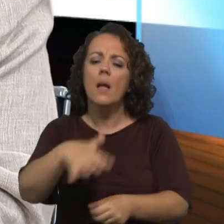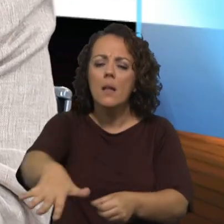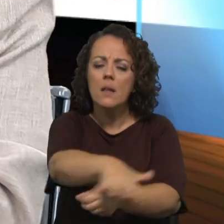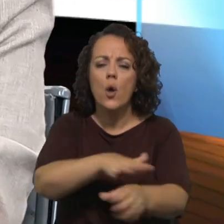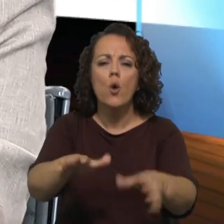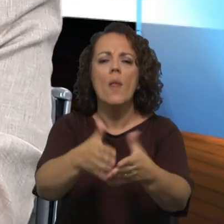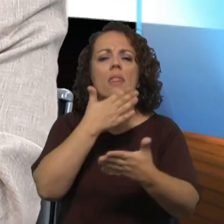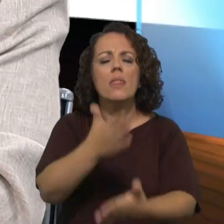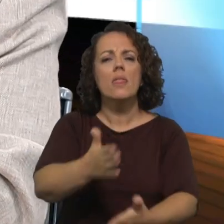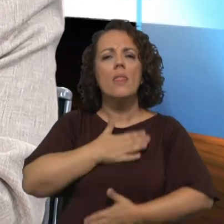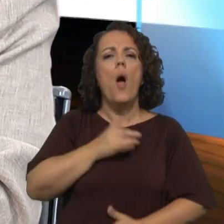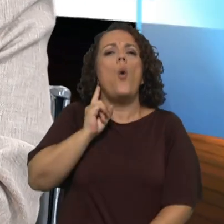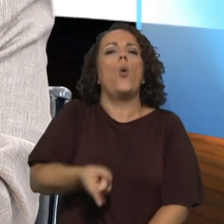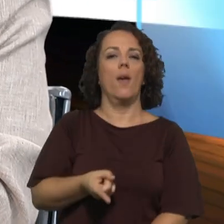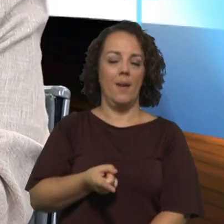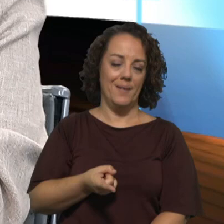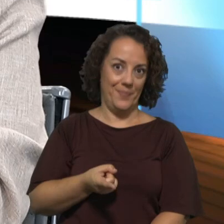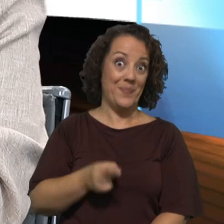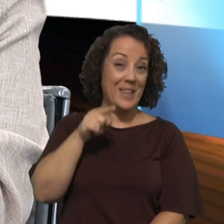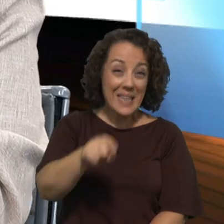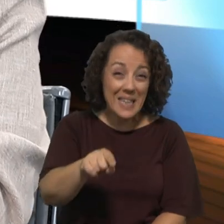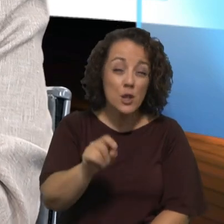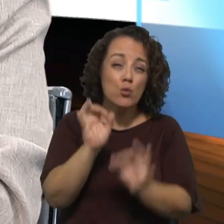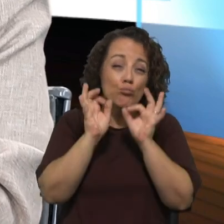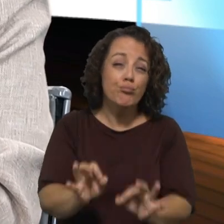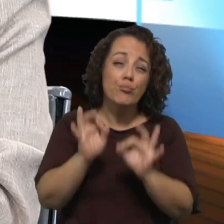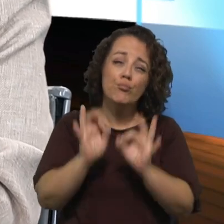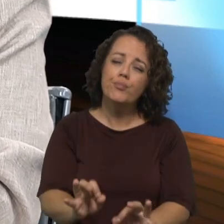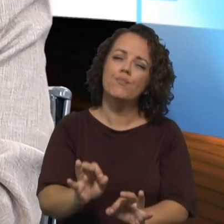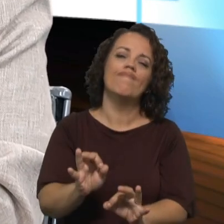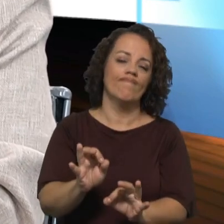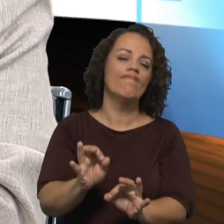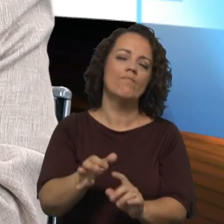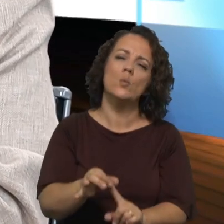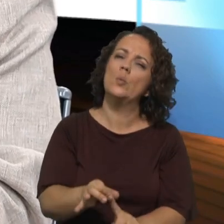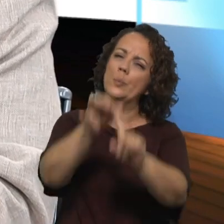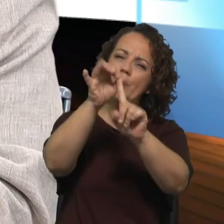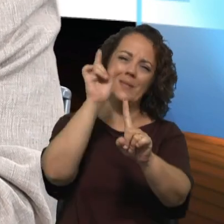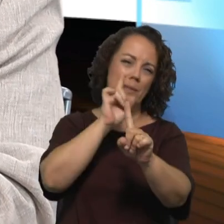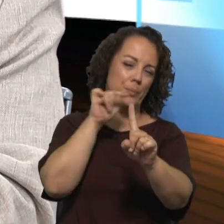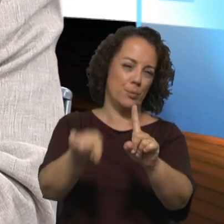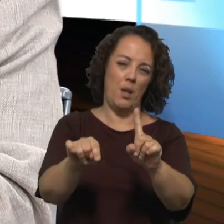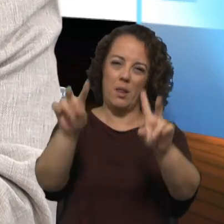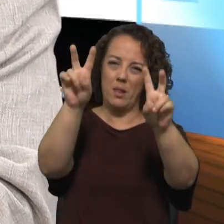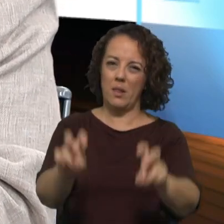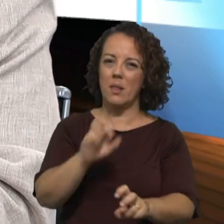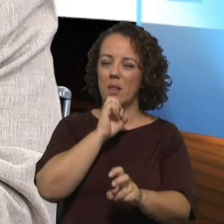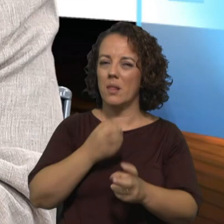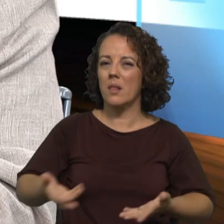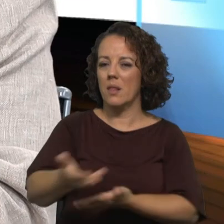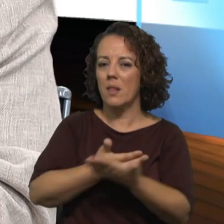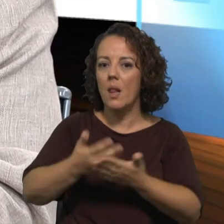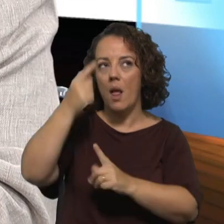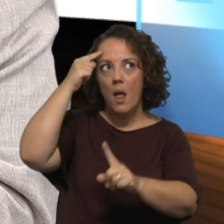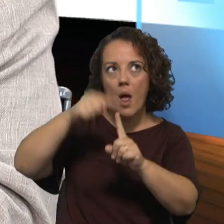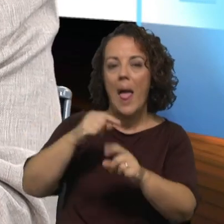e essa é uma das grandes mas das questões centrais outra vez do sínodo o sínodo não é sobre a sinodalidade